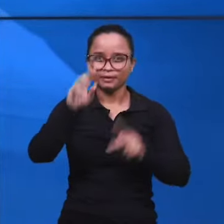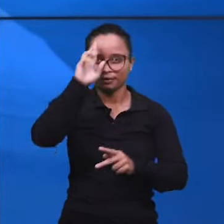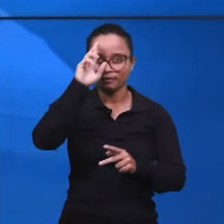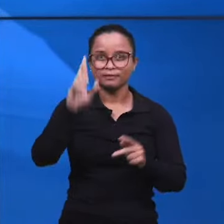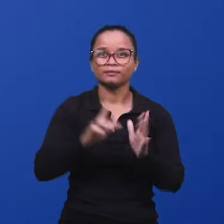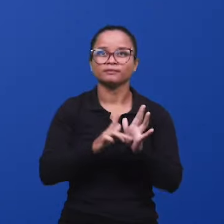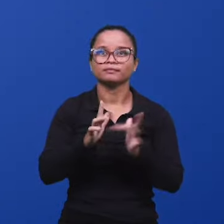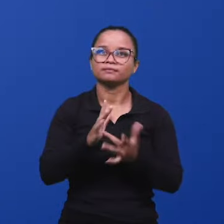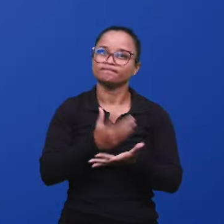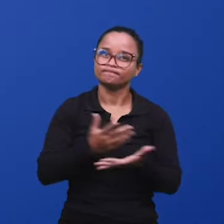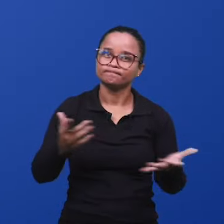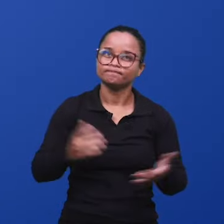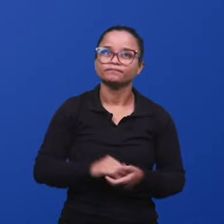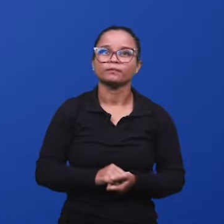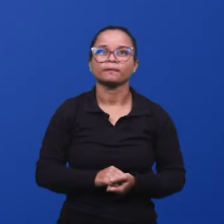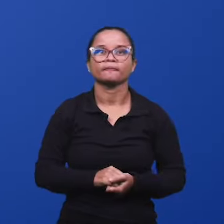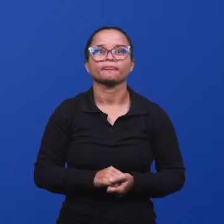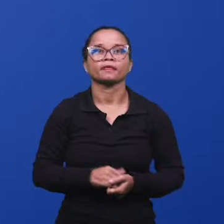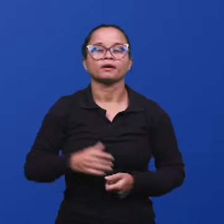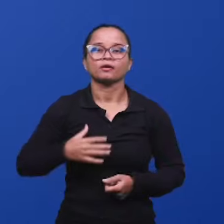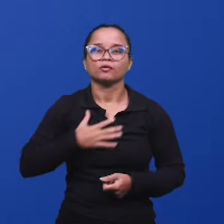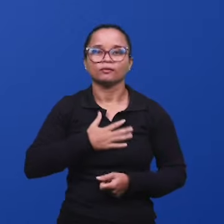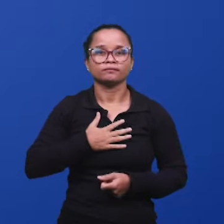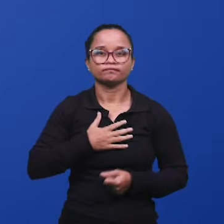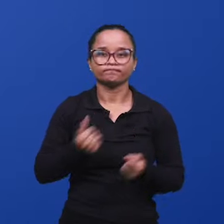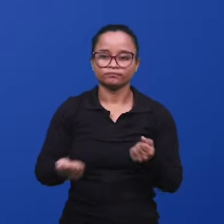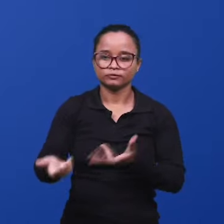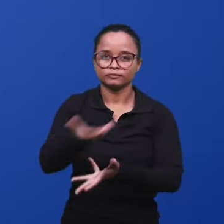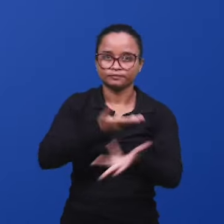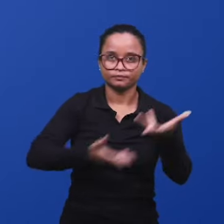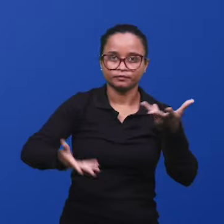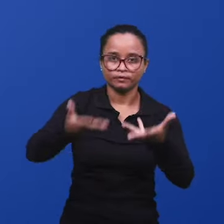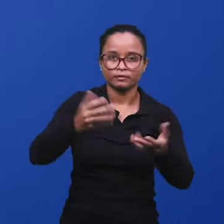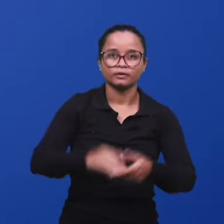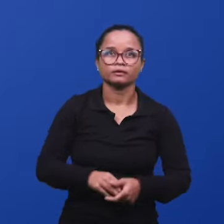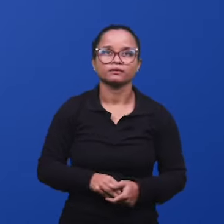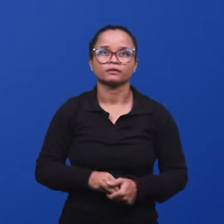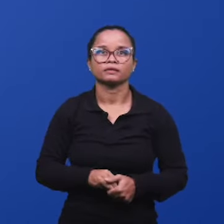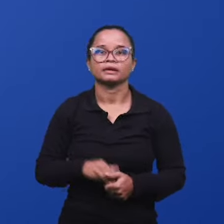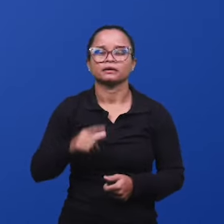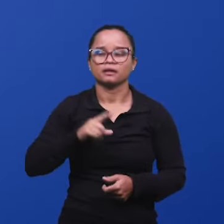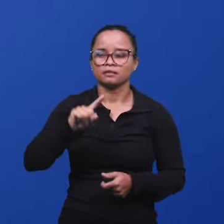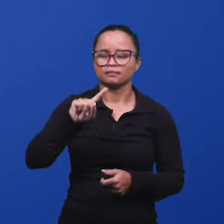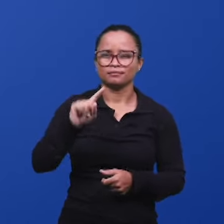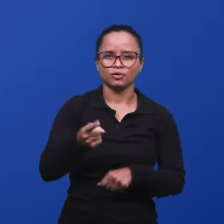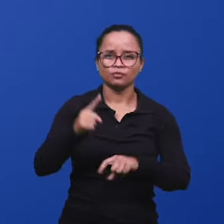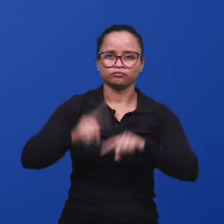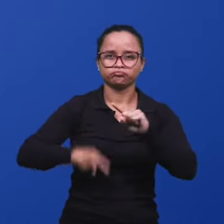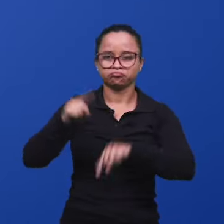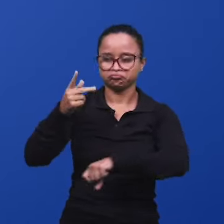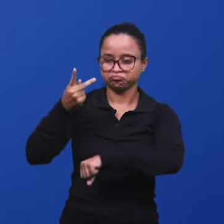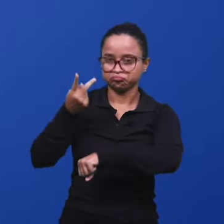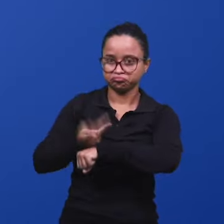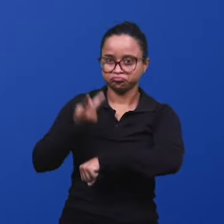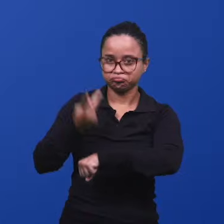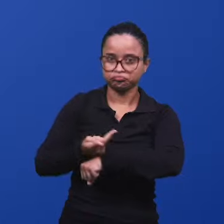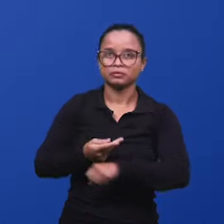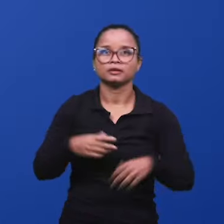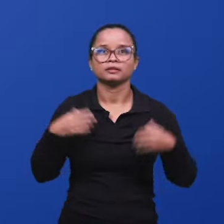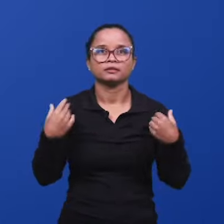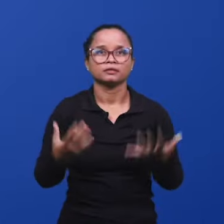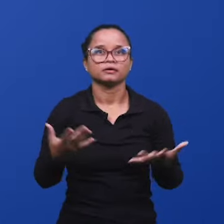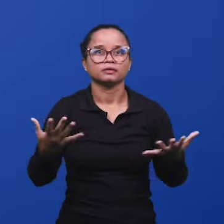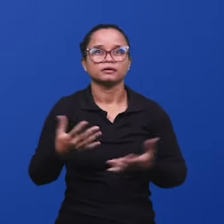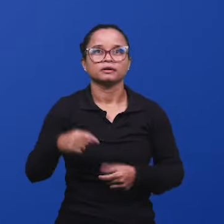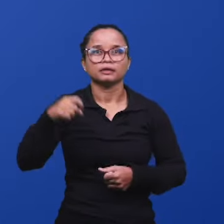paz do senhor, meu irmão. A paz do senhor, queremos aqui compartilhar a respeito das mil peças de prata e que nós